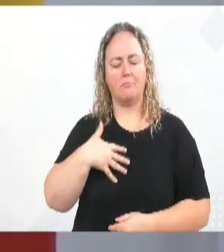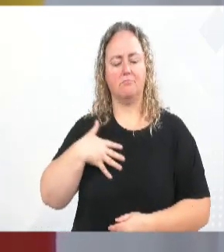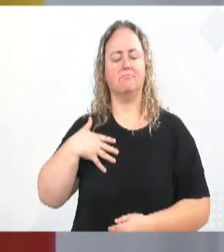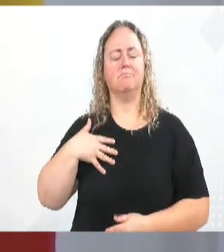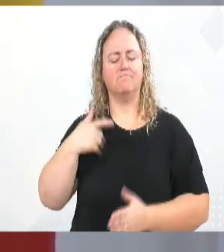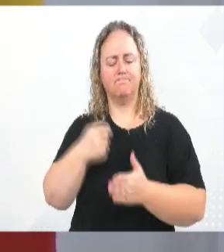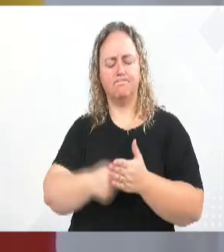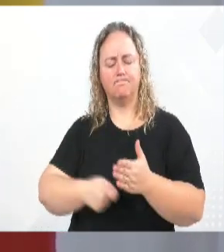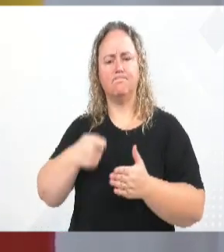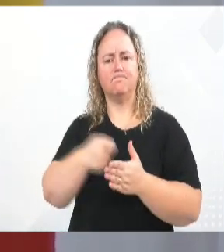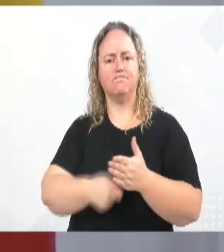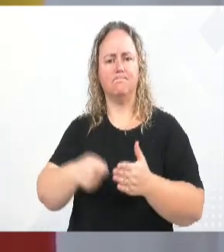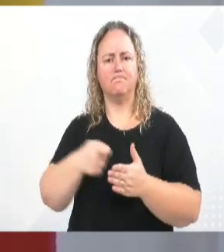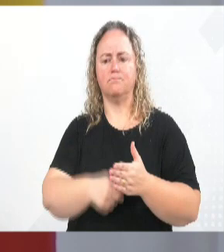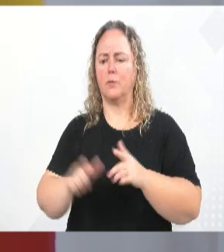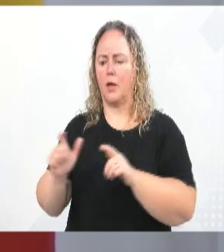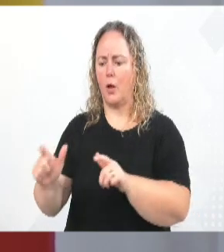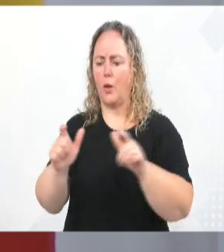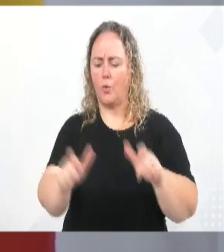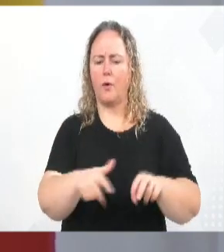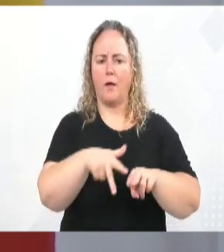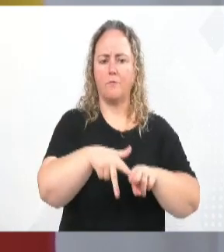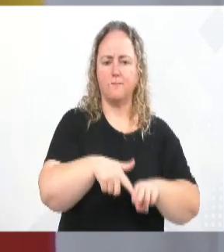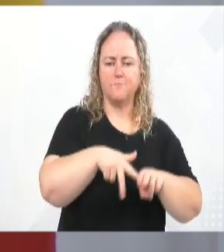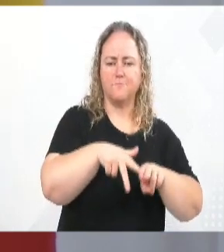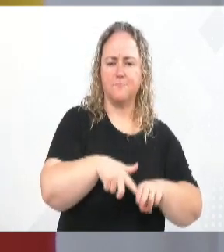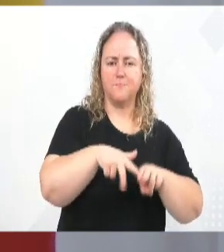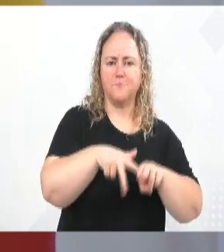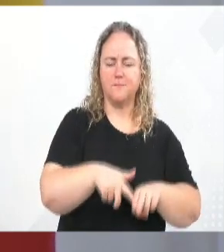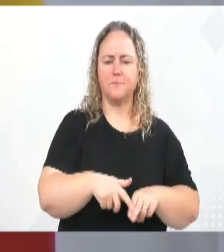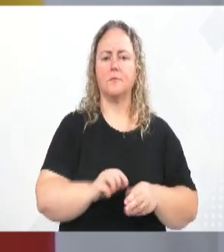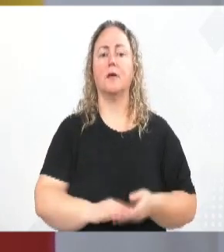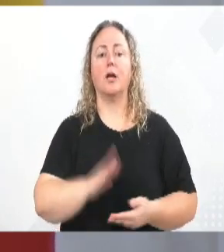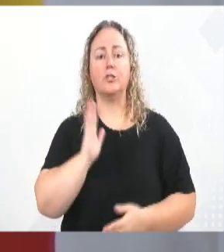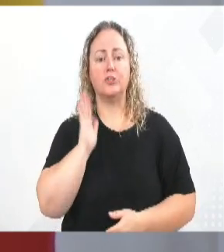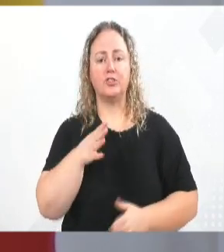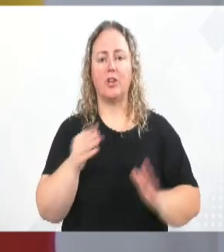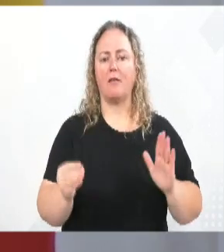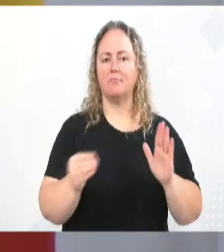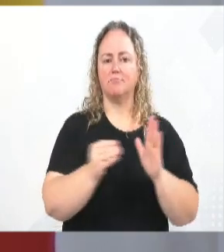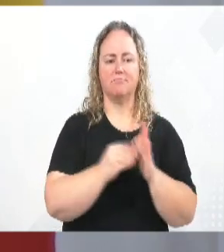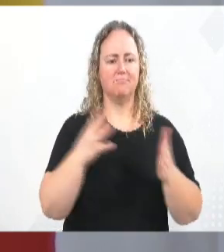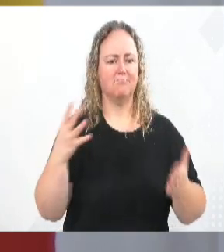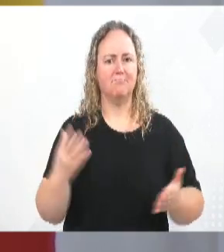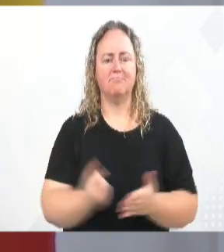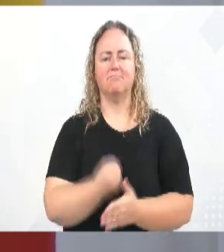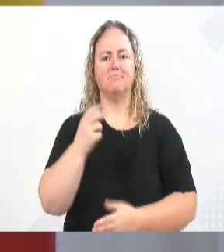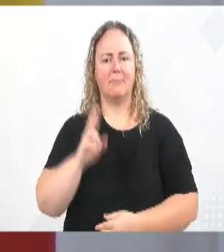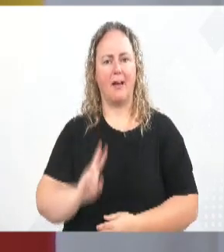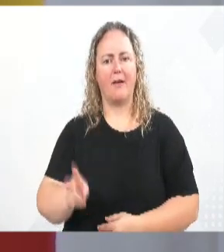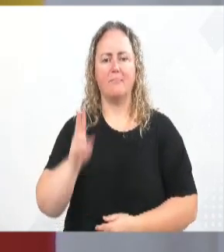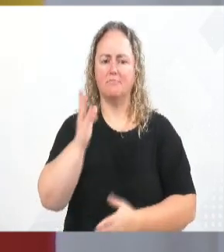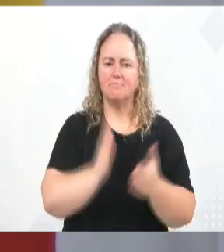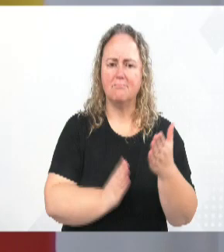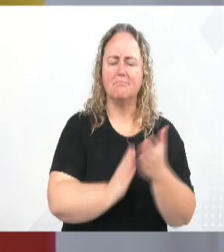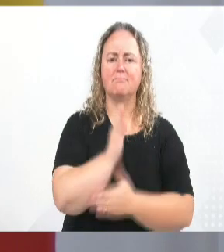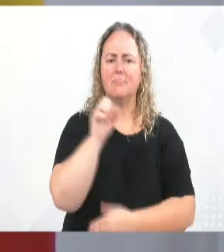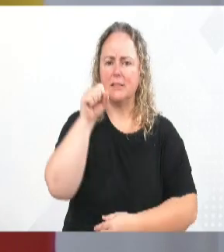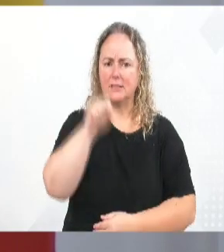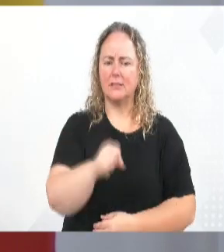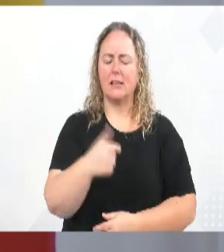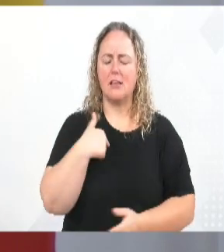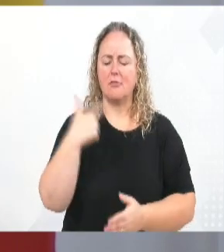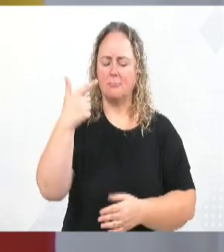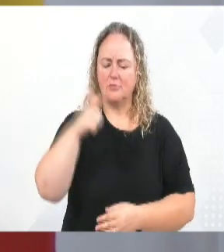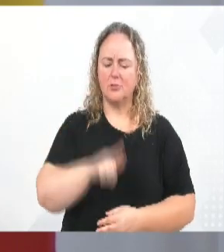luta para que a gente tenha mais espaços de skate na nossa cidade, tantas indicações, conquistas que foram feitas sempre com o nosso aval. E eu estou aqui, brigando